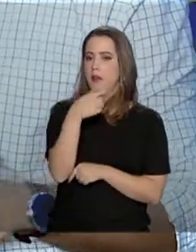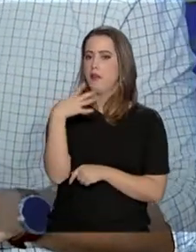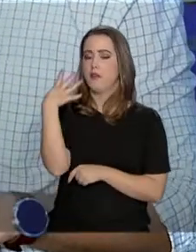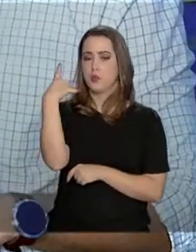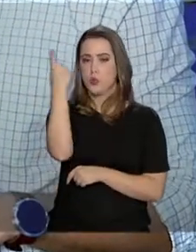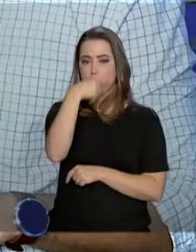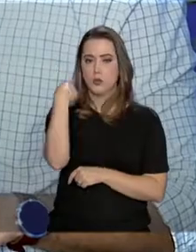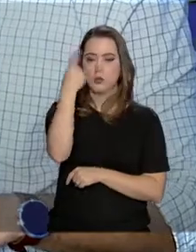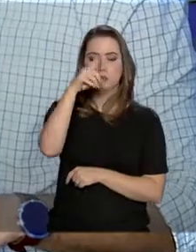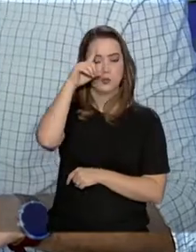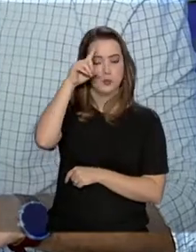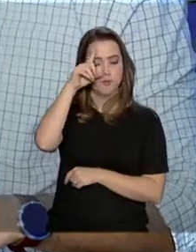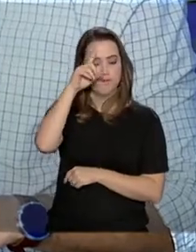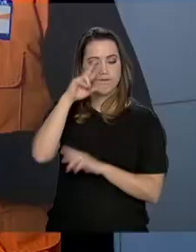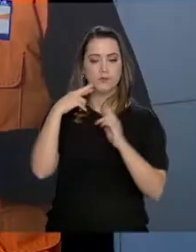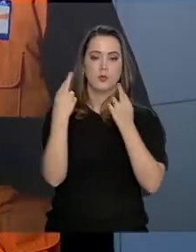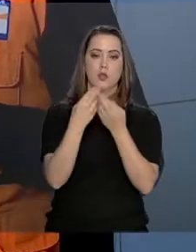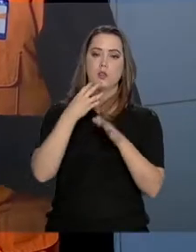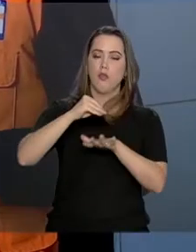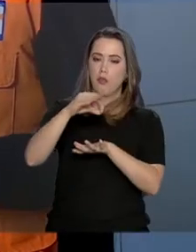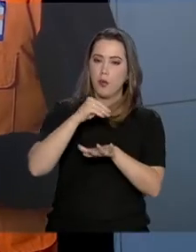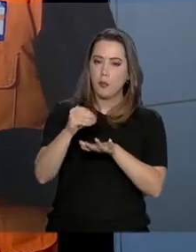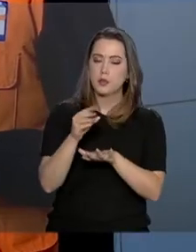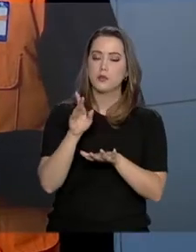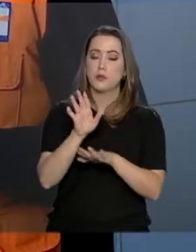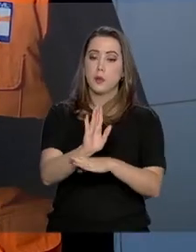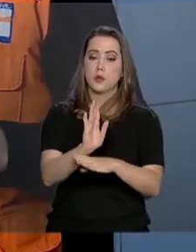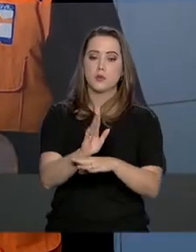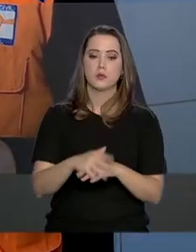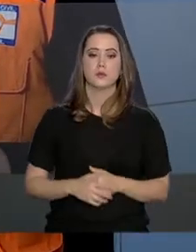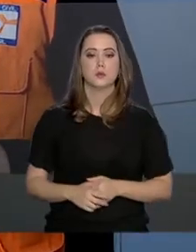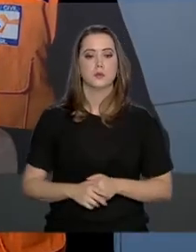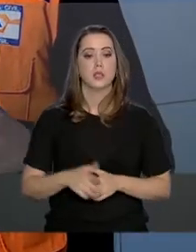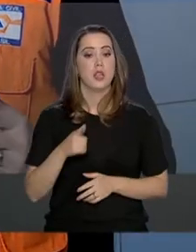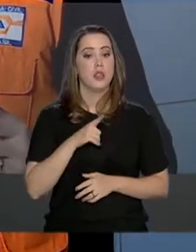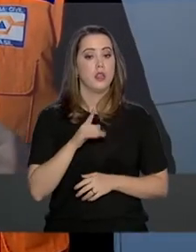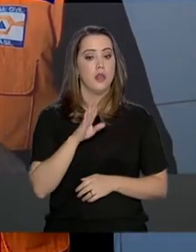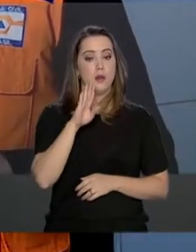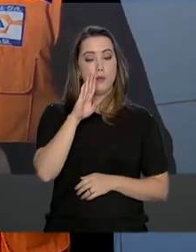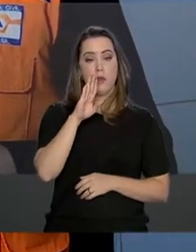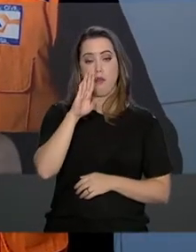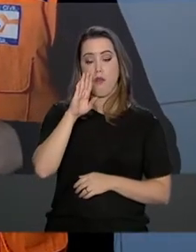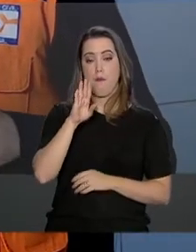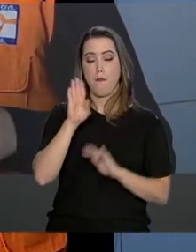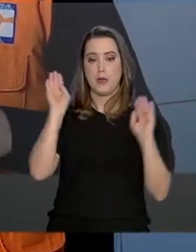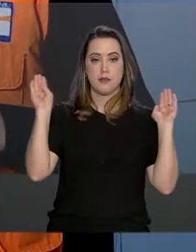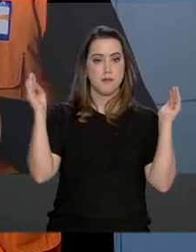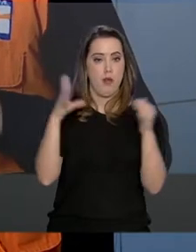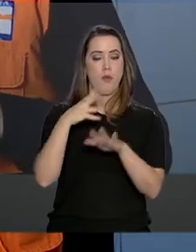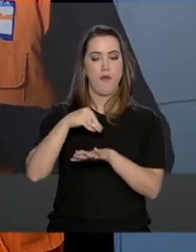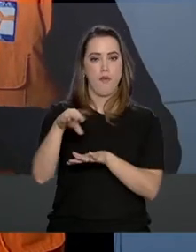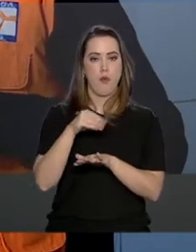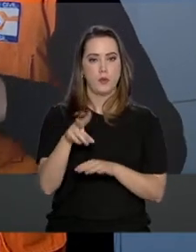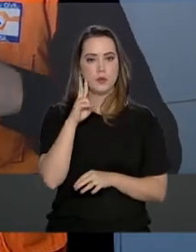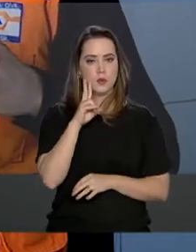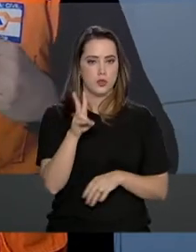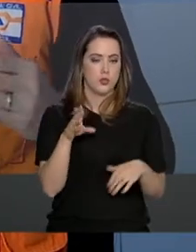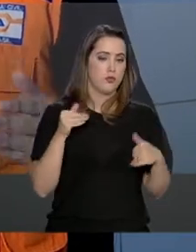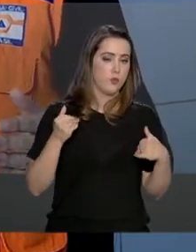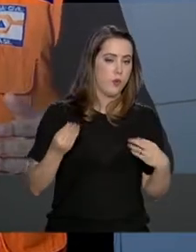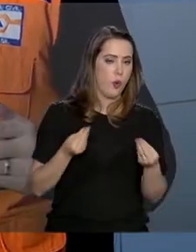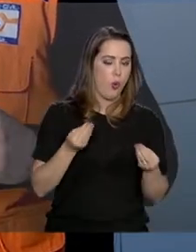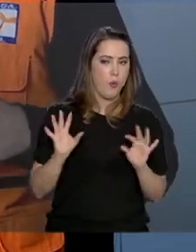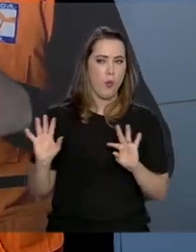possam ajudar no atendimento às vítimas. Dentre as principais informações que nós coletamos são informações relativas ao